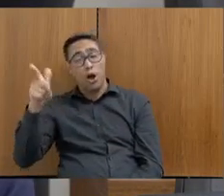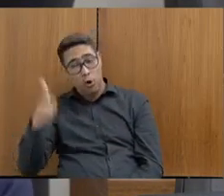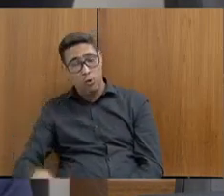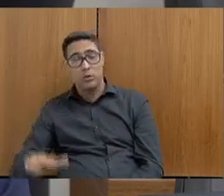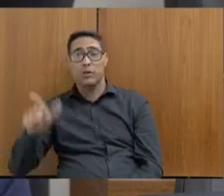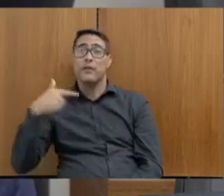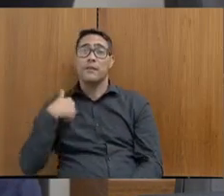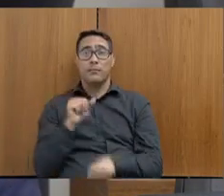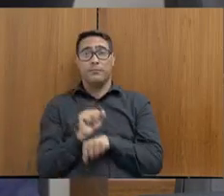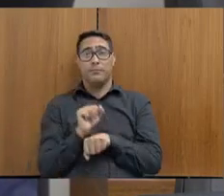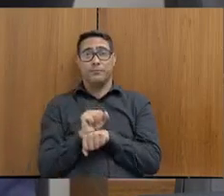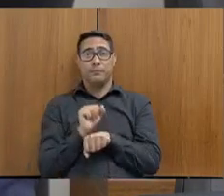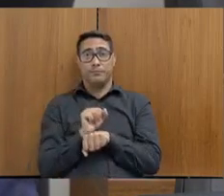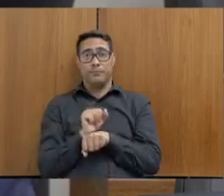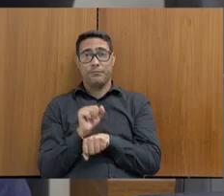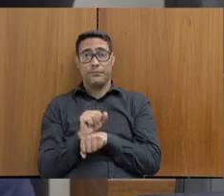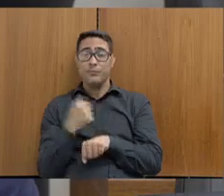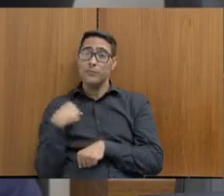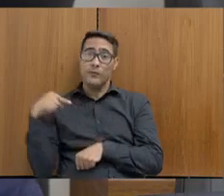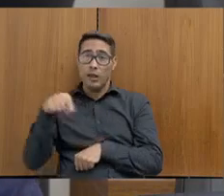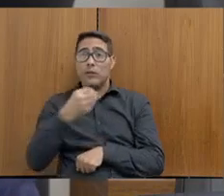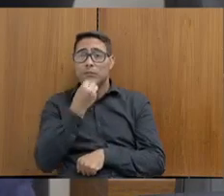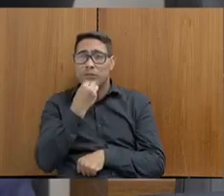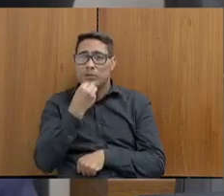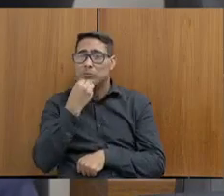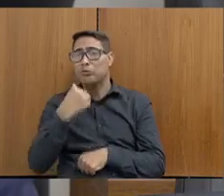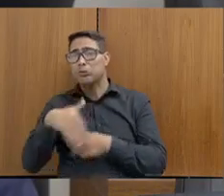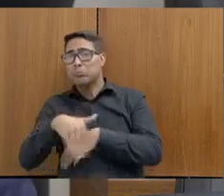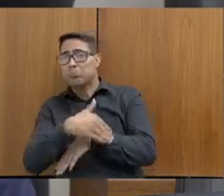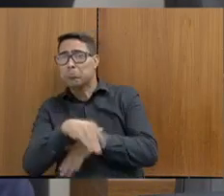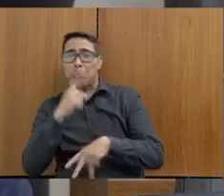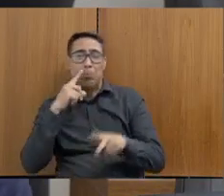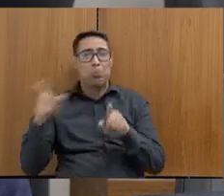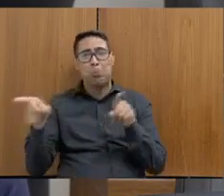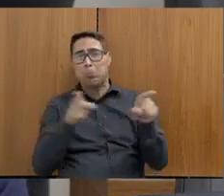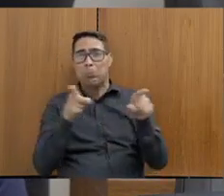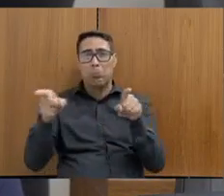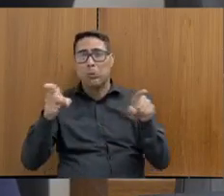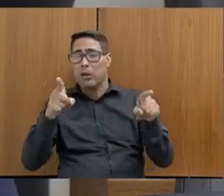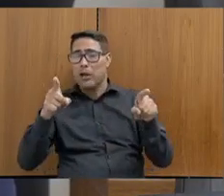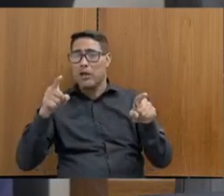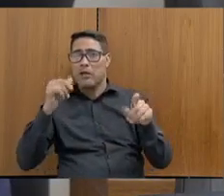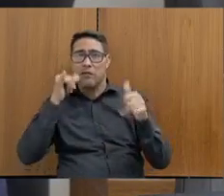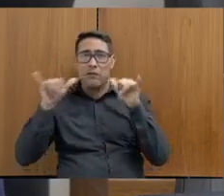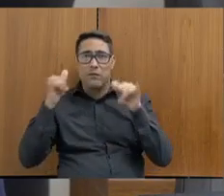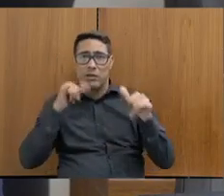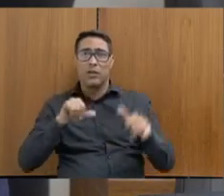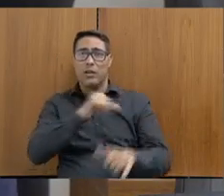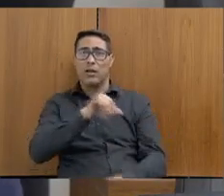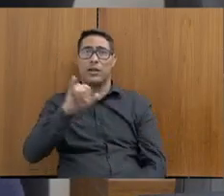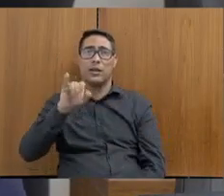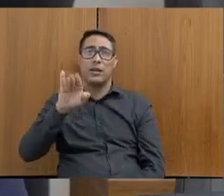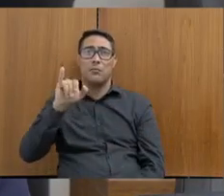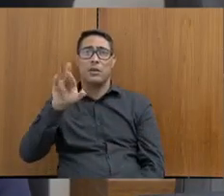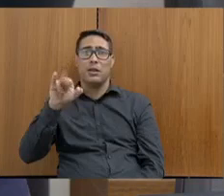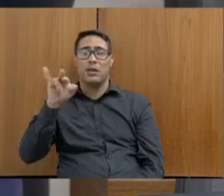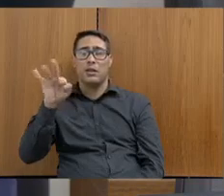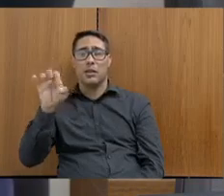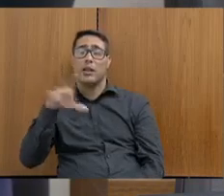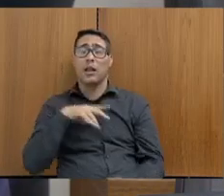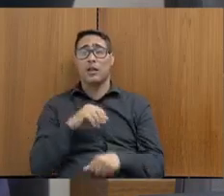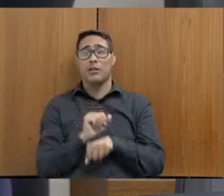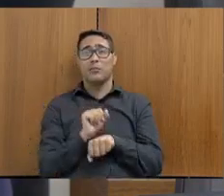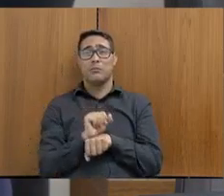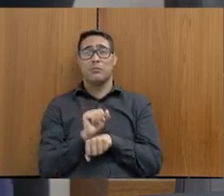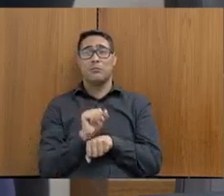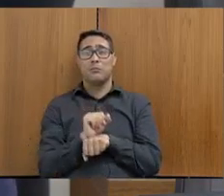Então, tem um policiamento preventivo que podia estar na rua lá, fazendo a prevenção nossa lá na cidade de Birité, por exemplo, ele está lá parado esperando